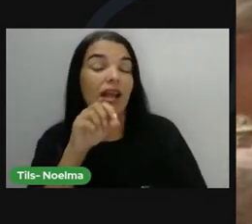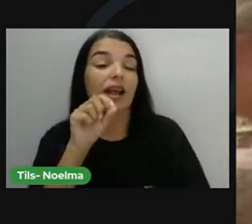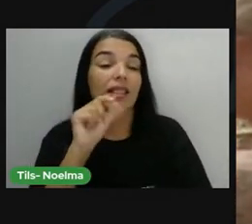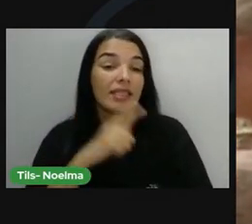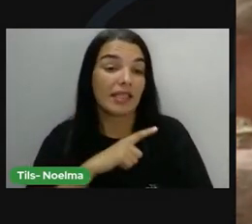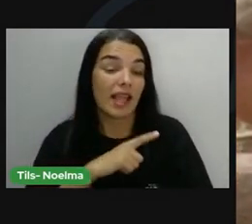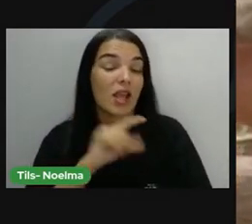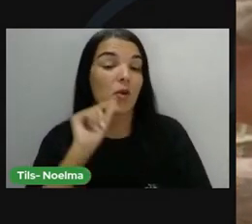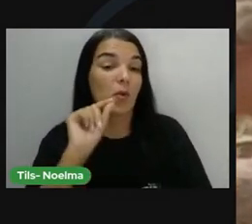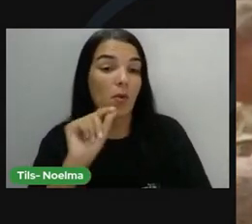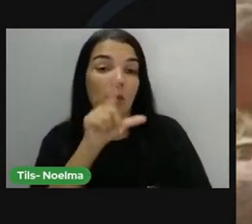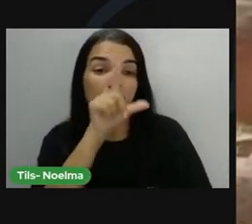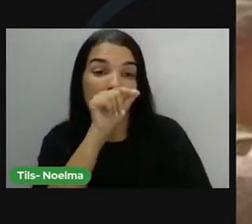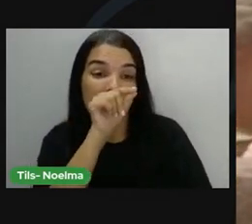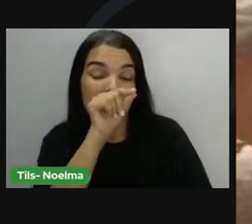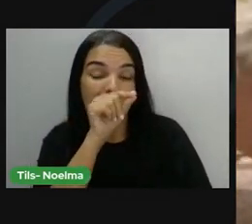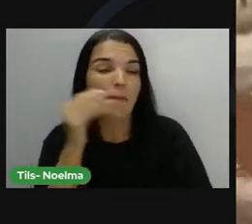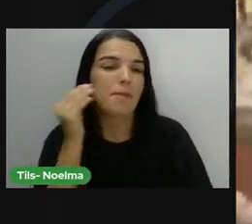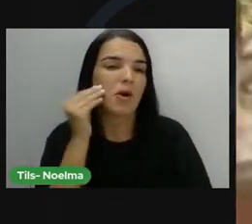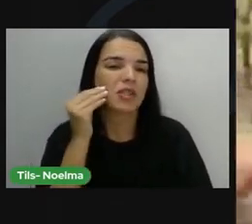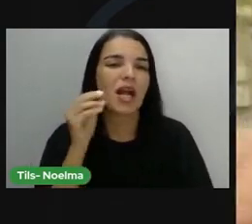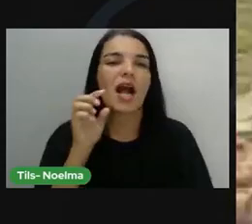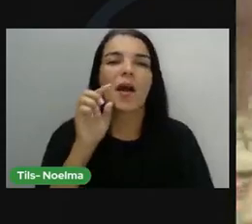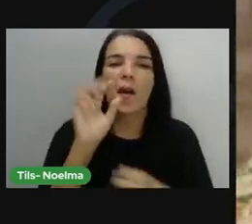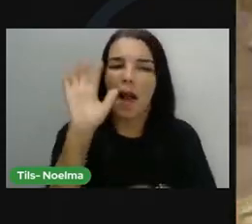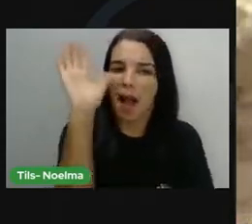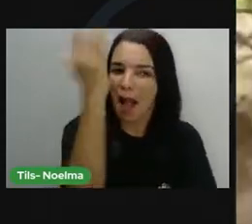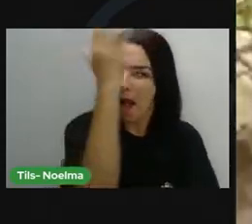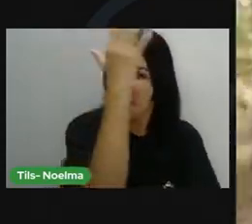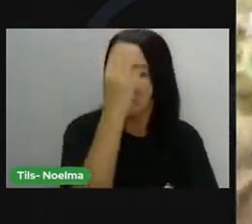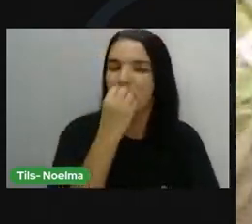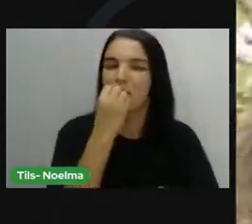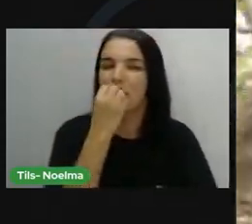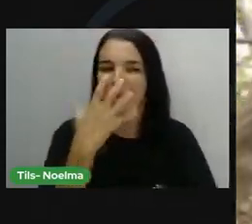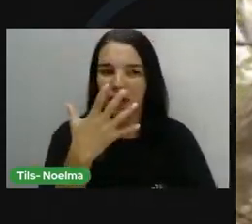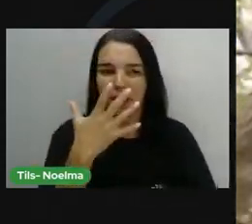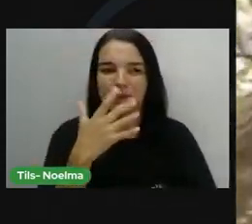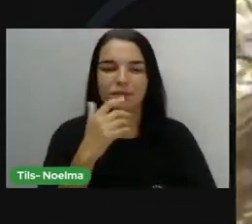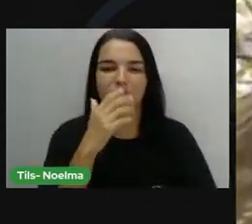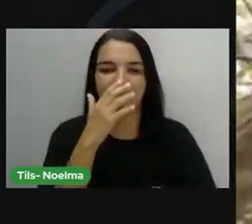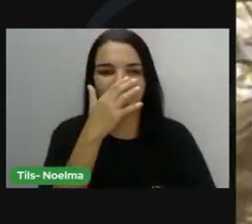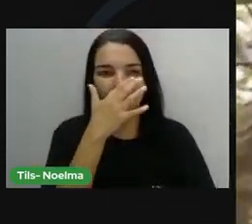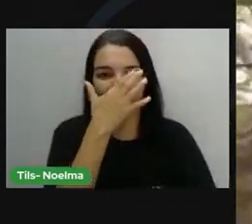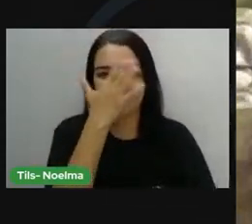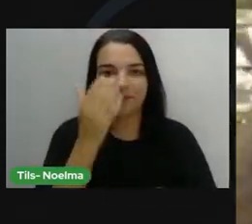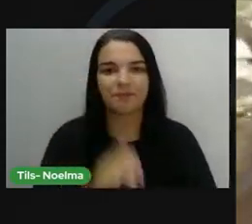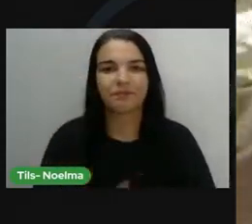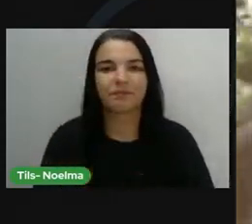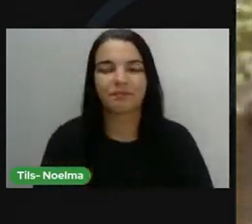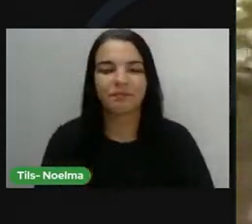umbuzeiro é dos bons. Vamos ver se é verdade. Vamos experimentar esse aqui.